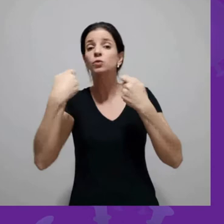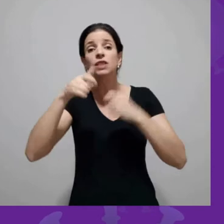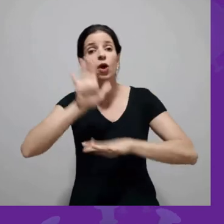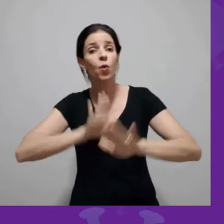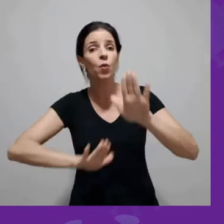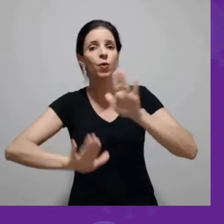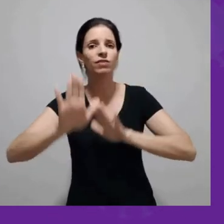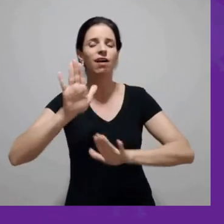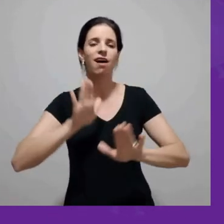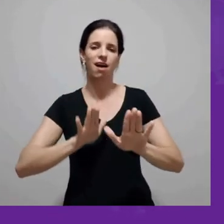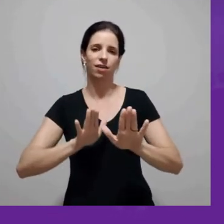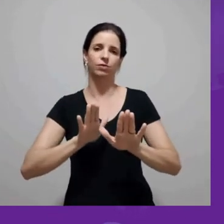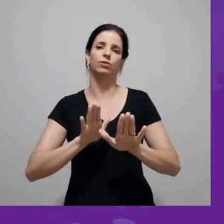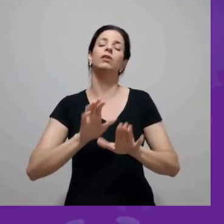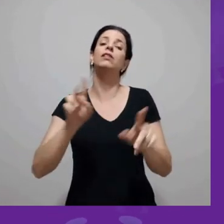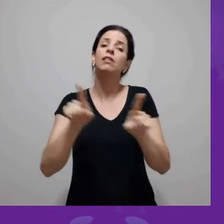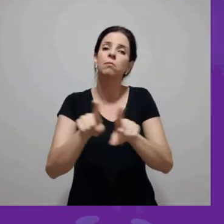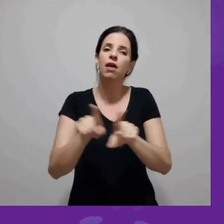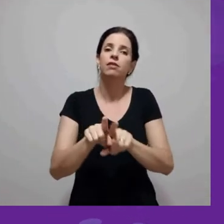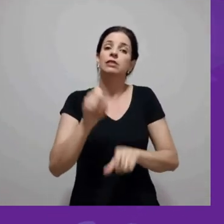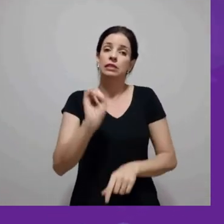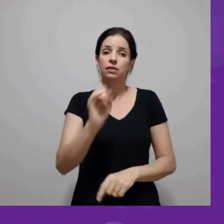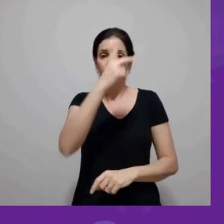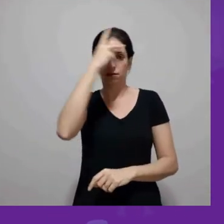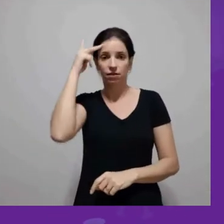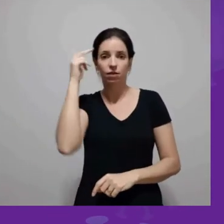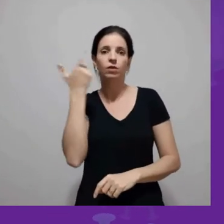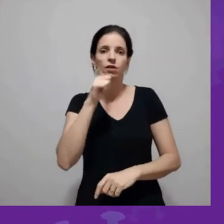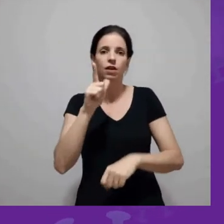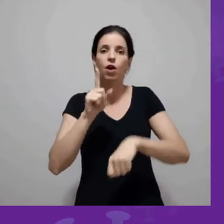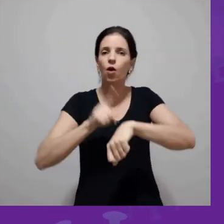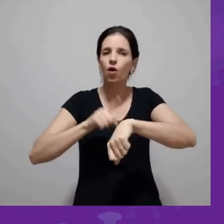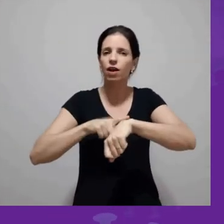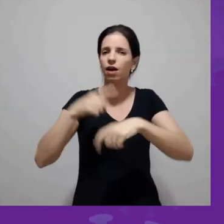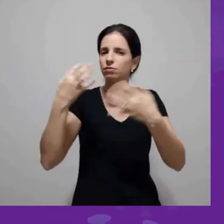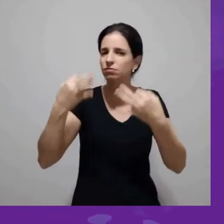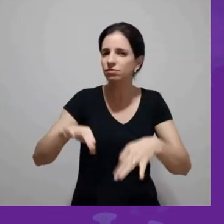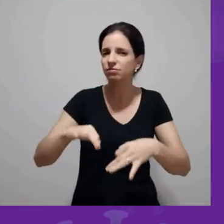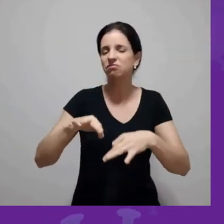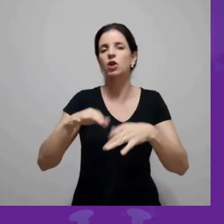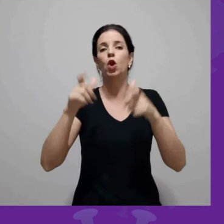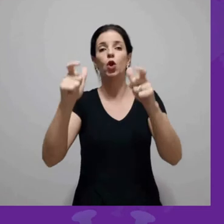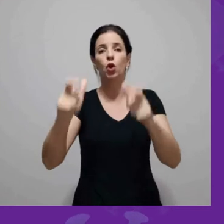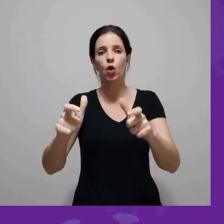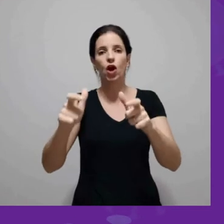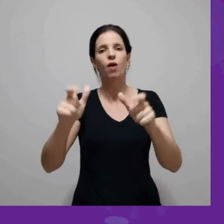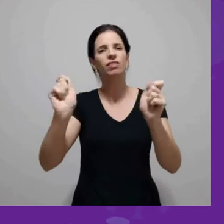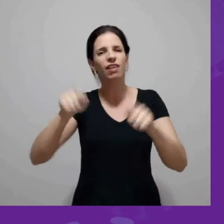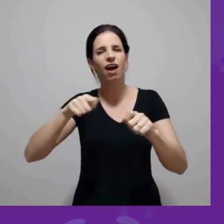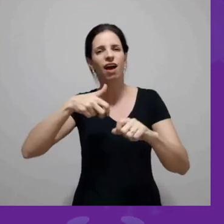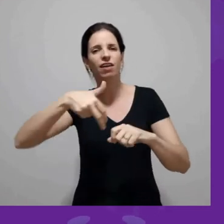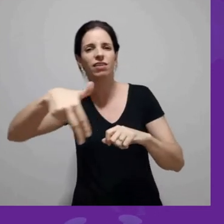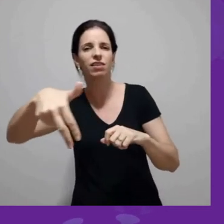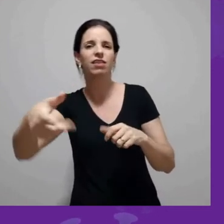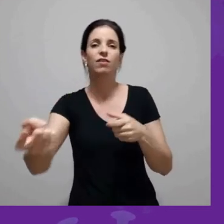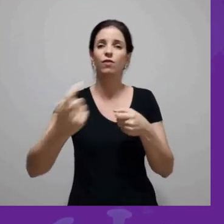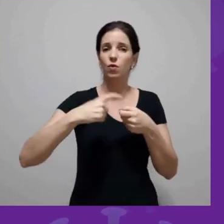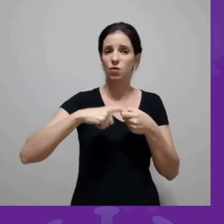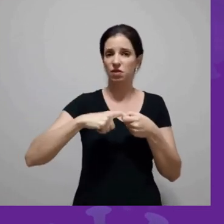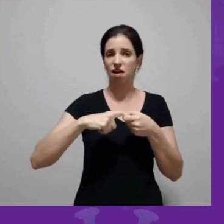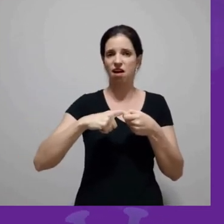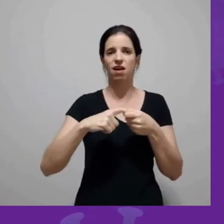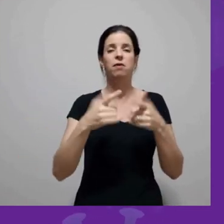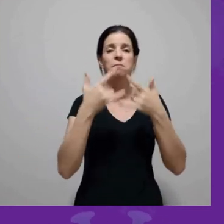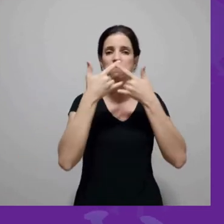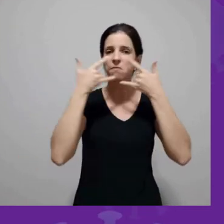cuidado. Então, se a pessoa puder escolher um horário e um local em que ela possa ir e voltar com segurança, usando